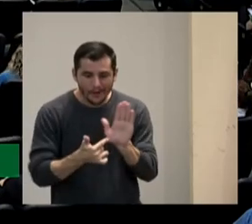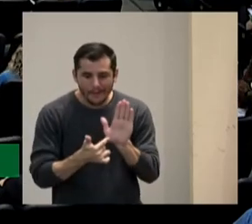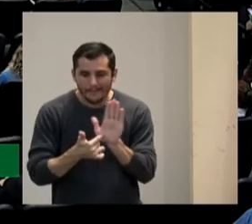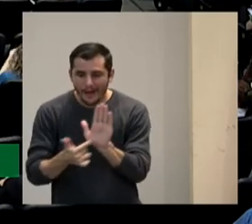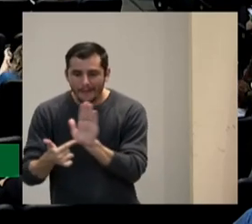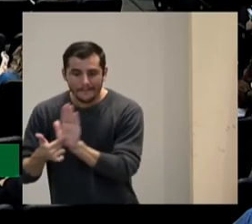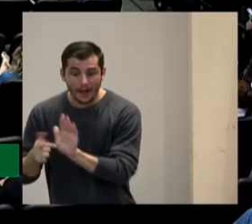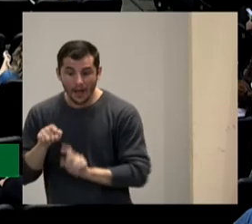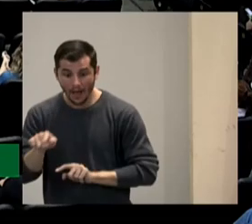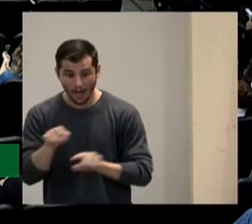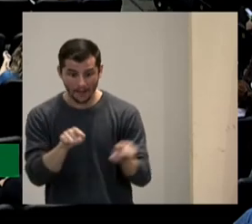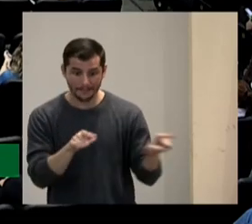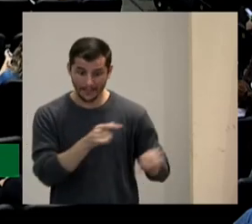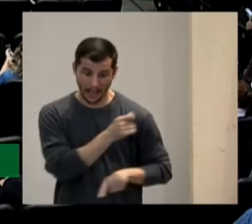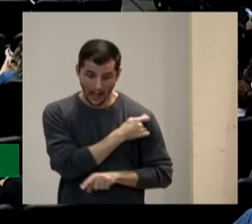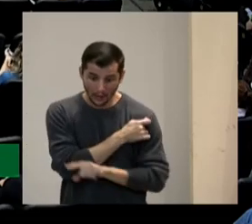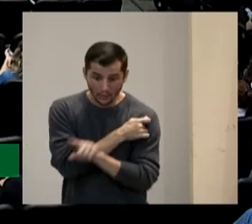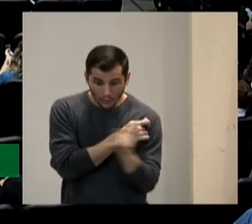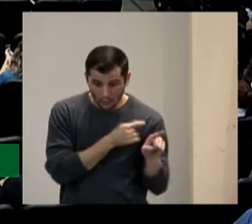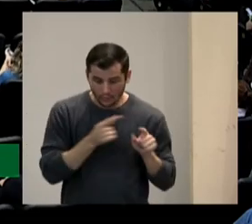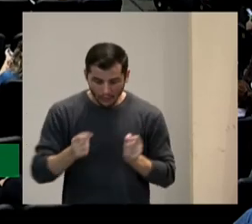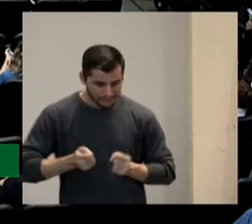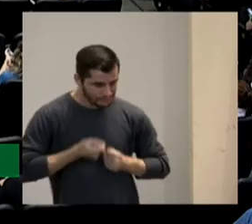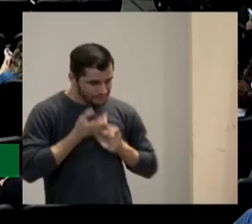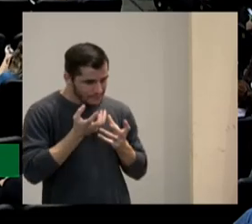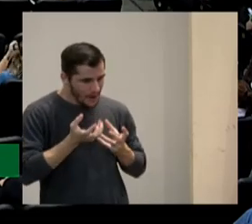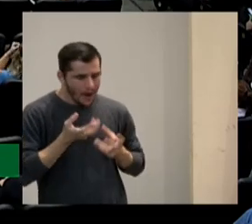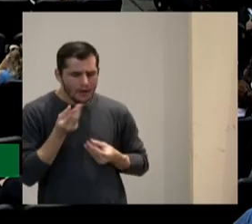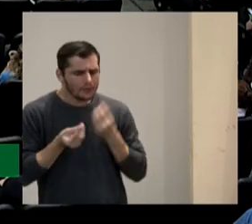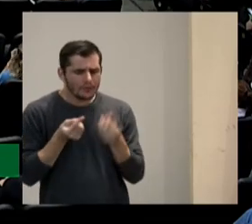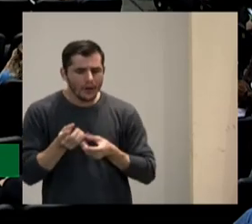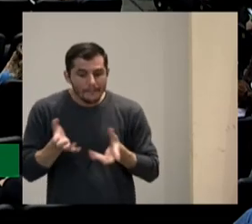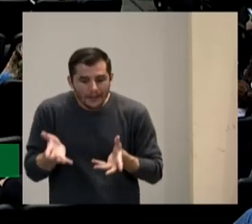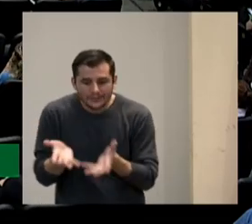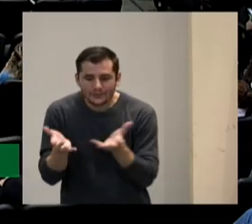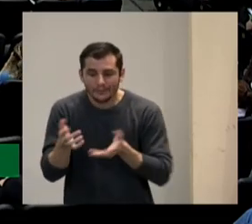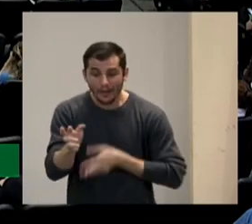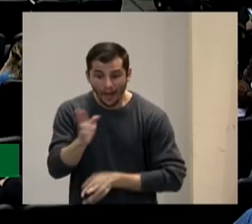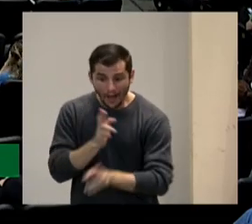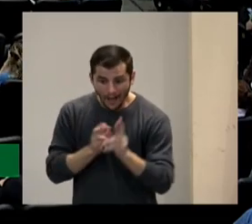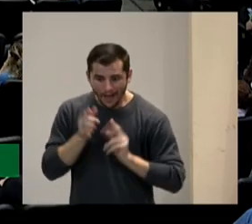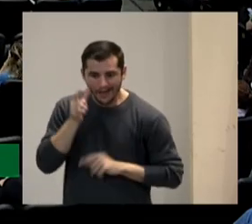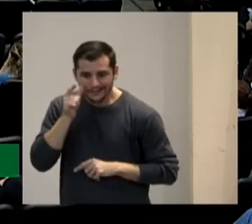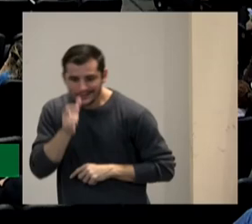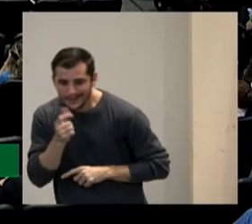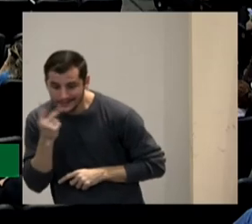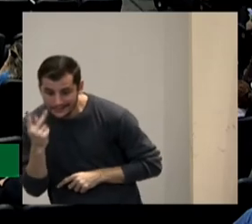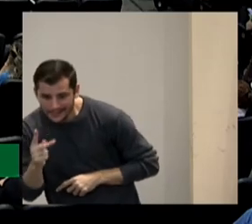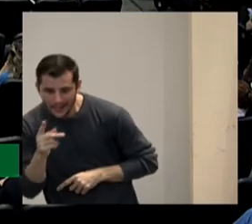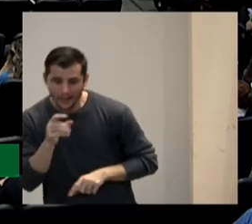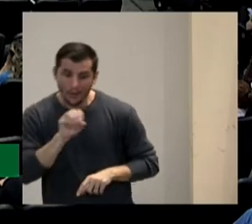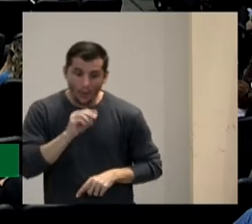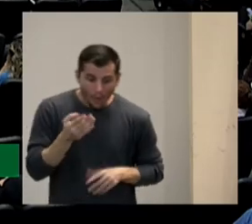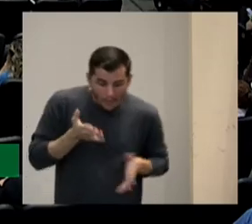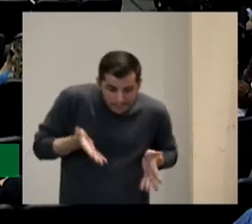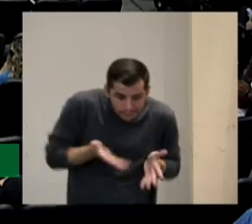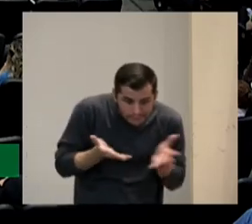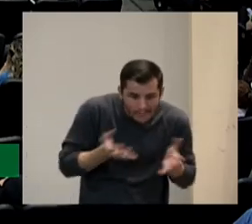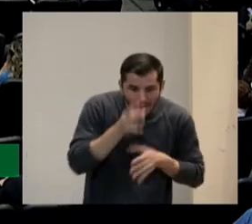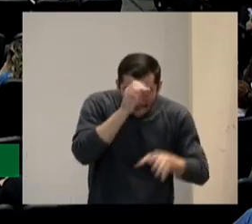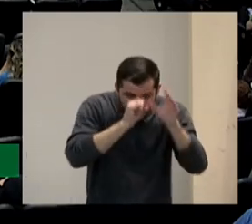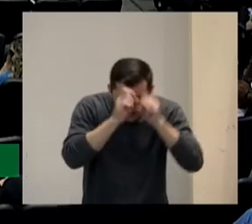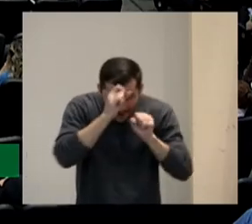alunos podem expressar o que eles sabem ou estimula o interesse ou a motivação da aprendizagem e aí é onde